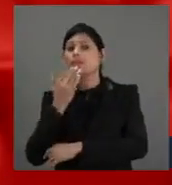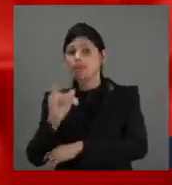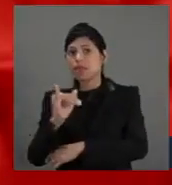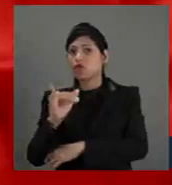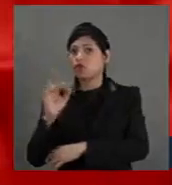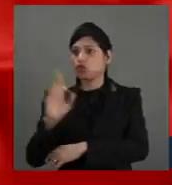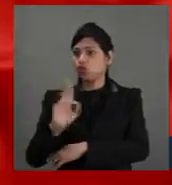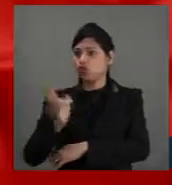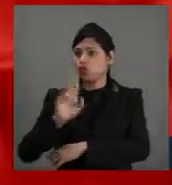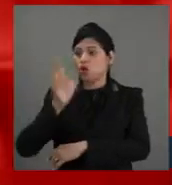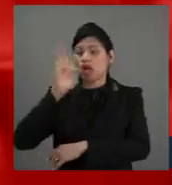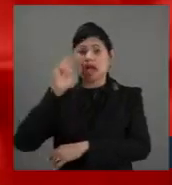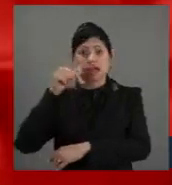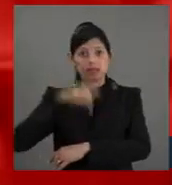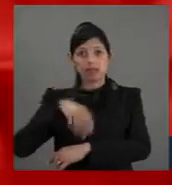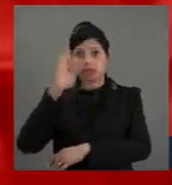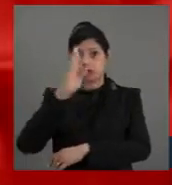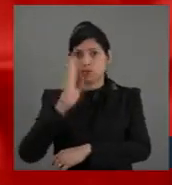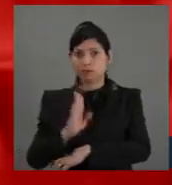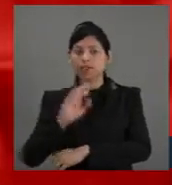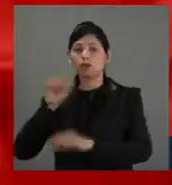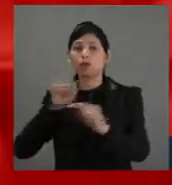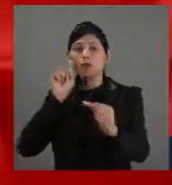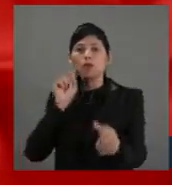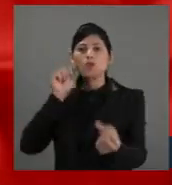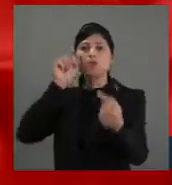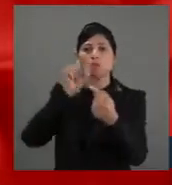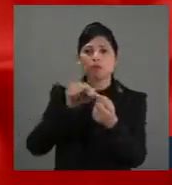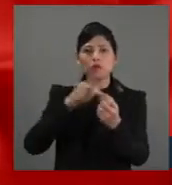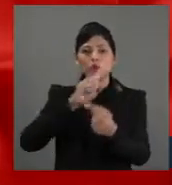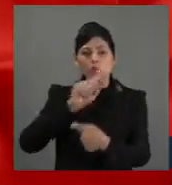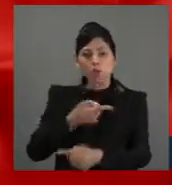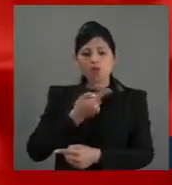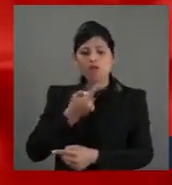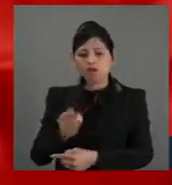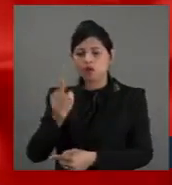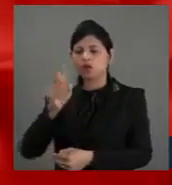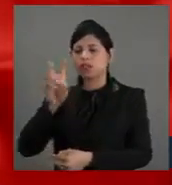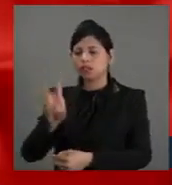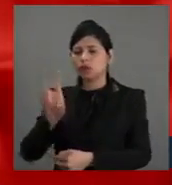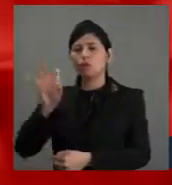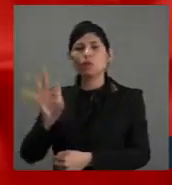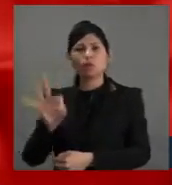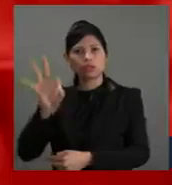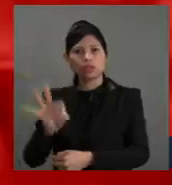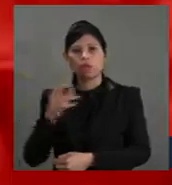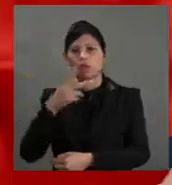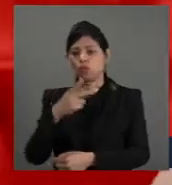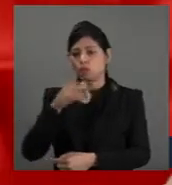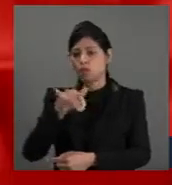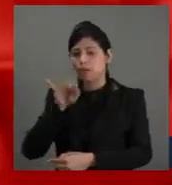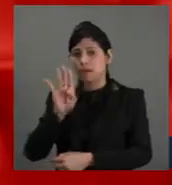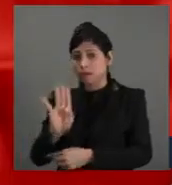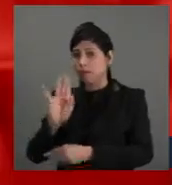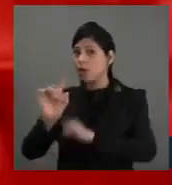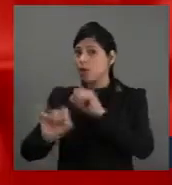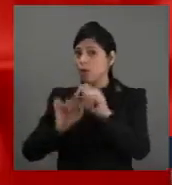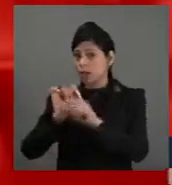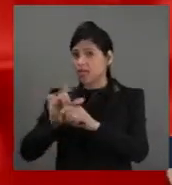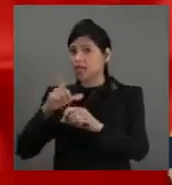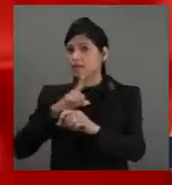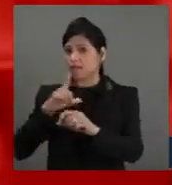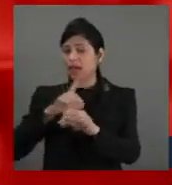equivalente a 1,5% do PIB. O agravamento de que dois terços desses custos recaem sobre as